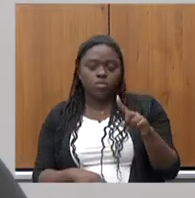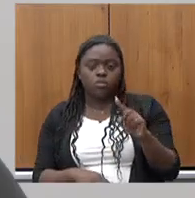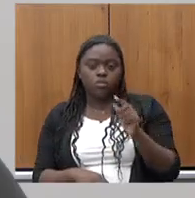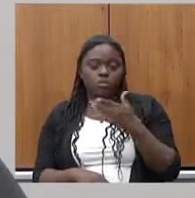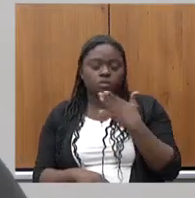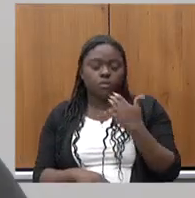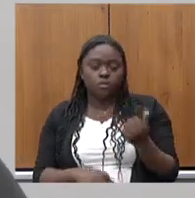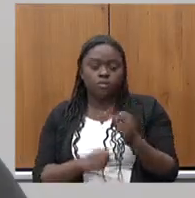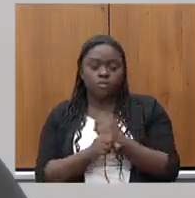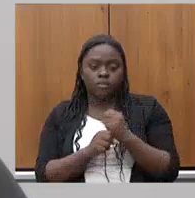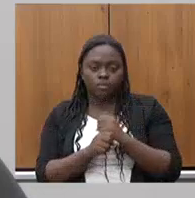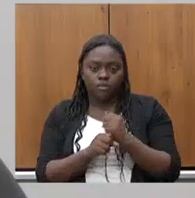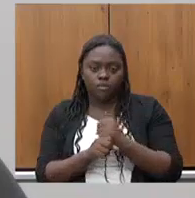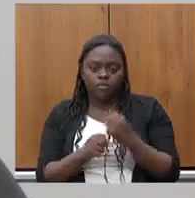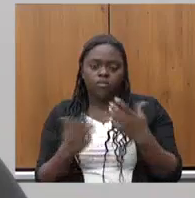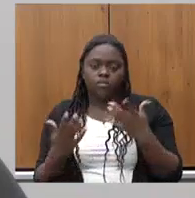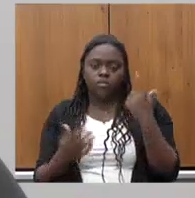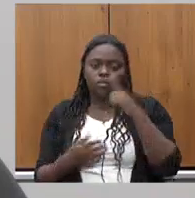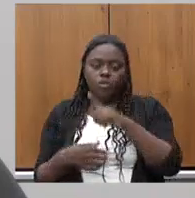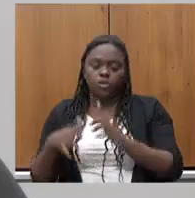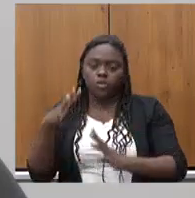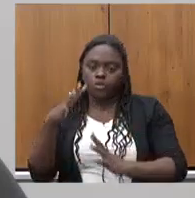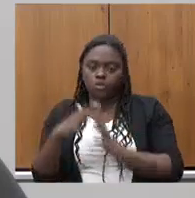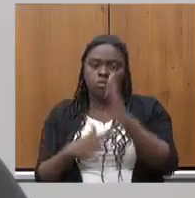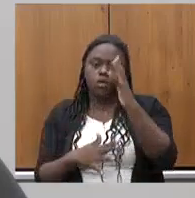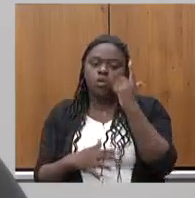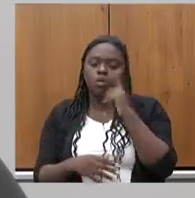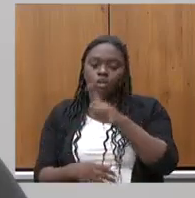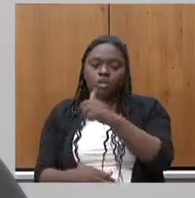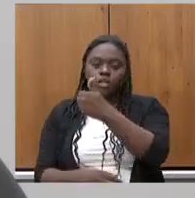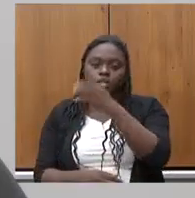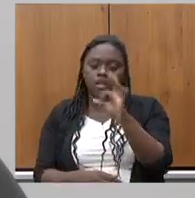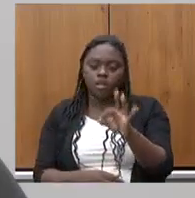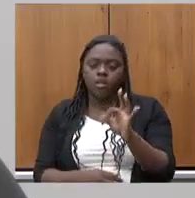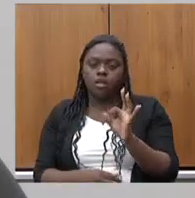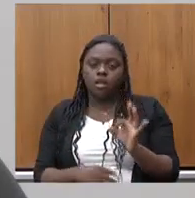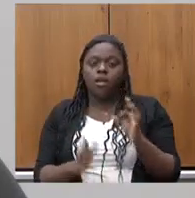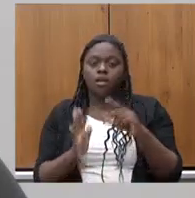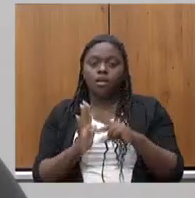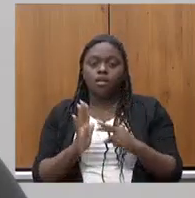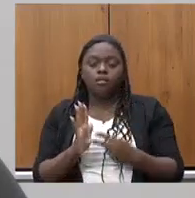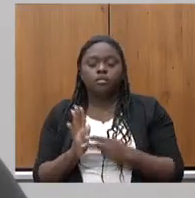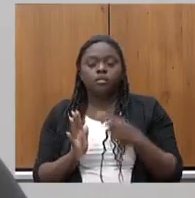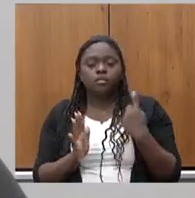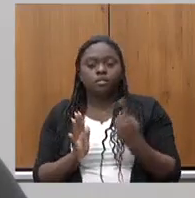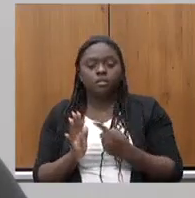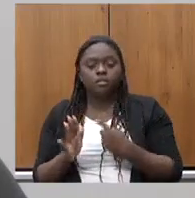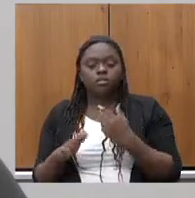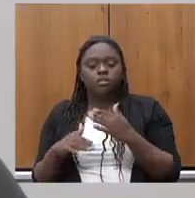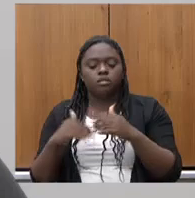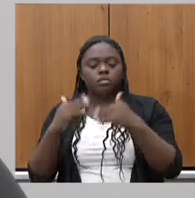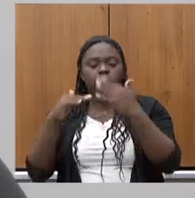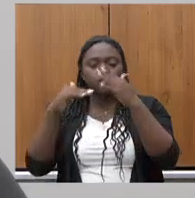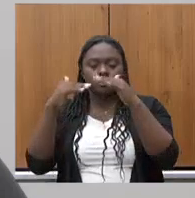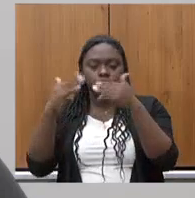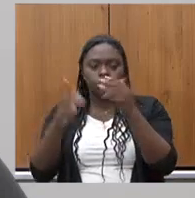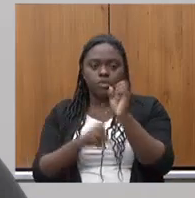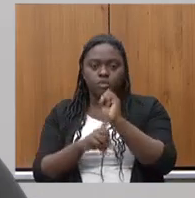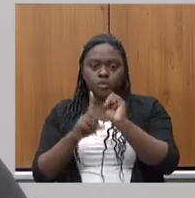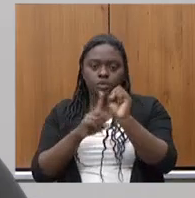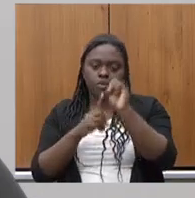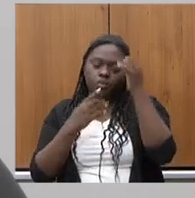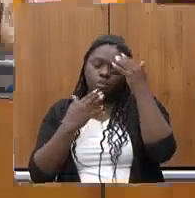nosso melhor ano vamos ultrapassá-lo vamos chegar a 100% que isso significa que nós avançamos enquanto sociedade